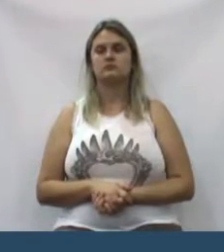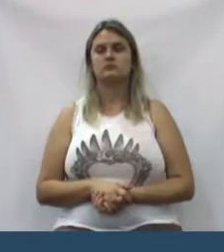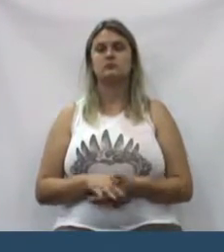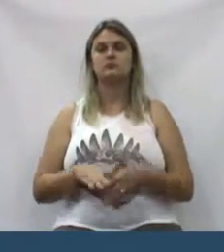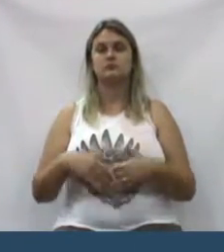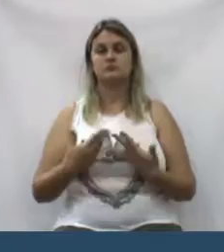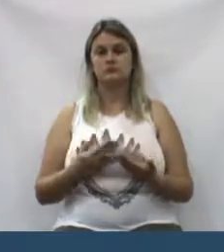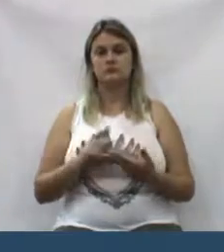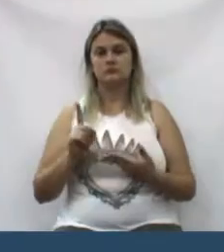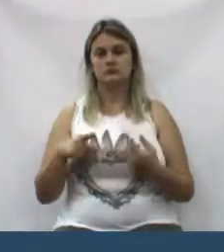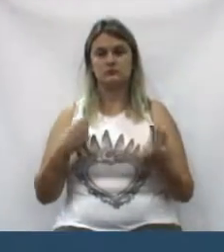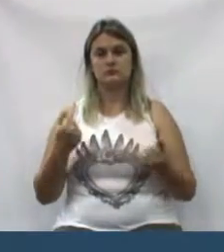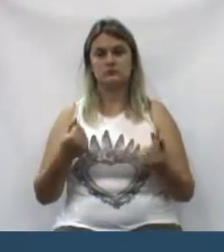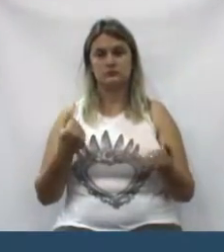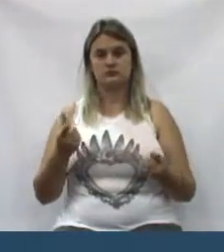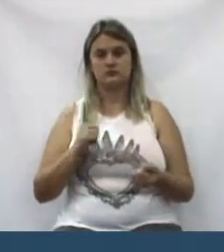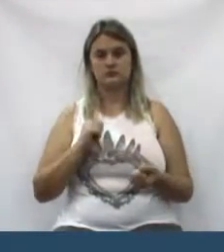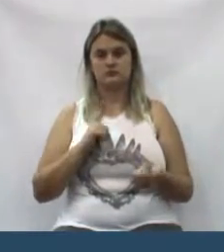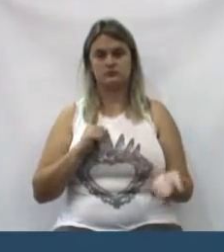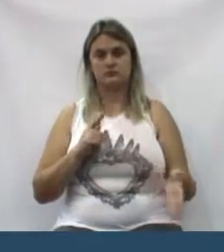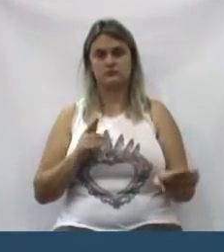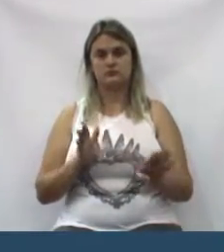Então são recursos que estão vindo